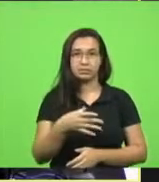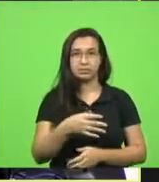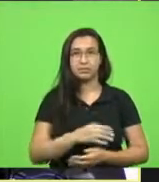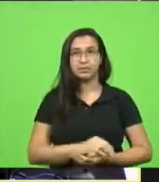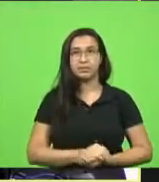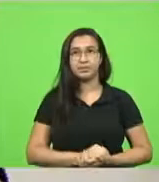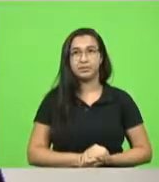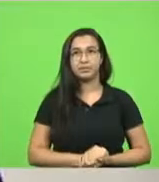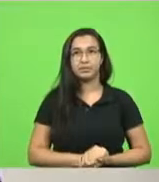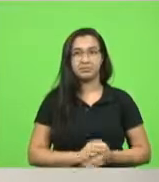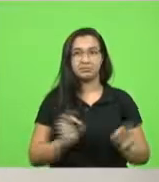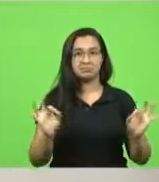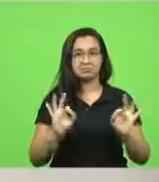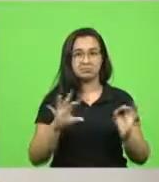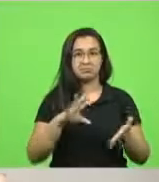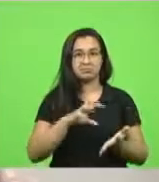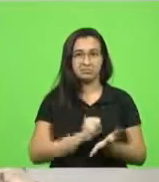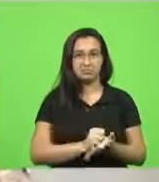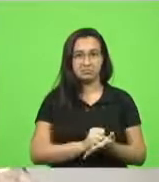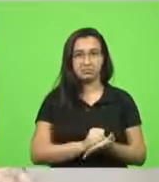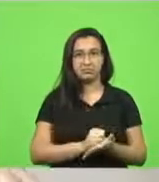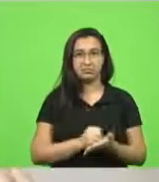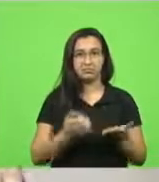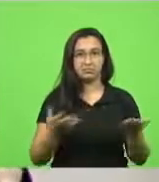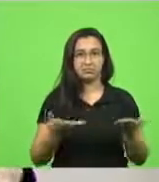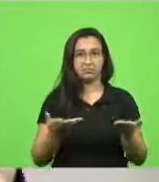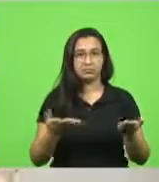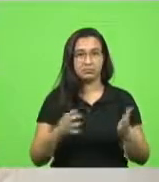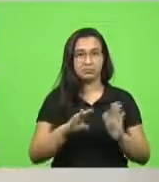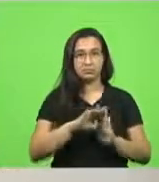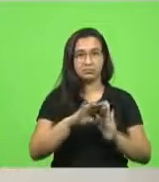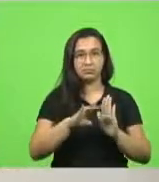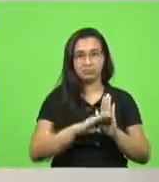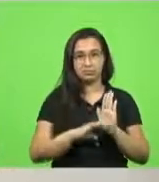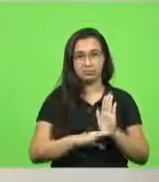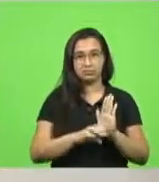Não havendo oradores inscritos, vamos para a ordem do dia.